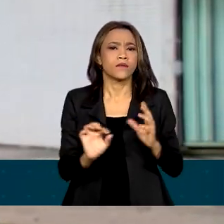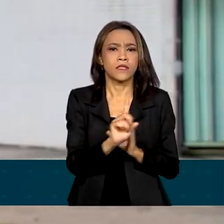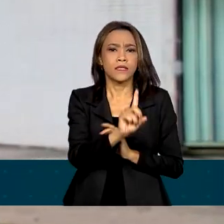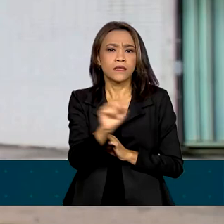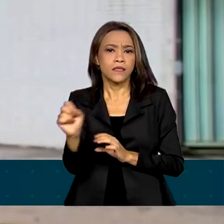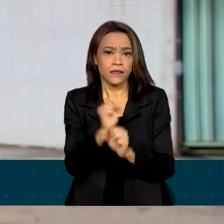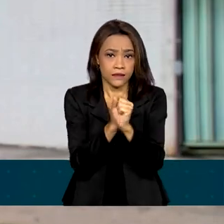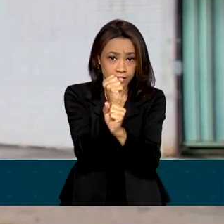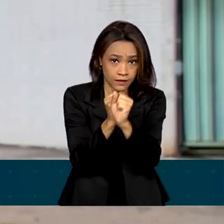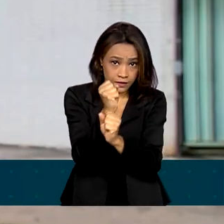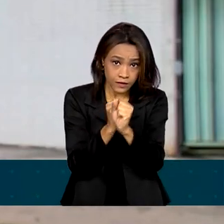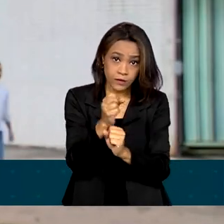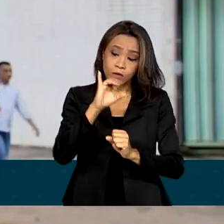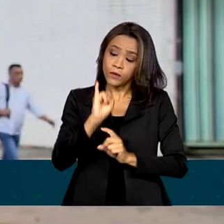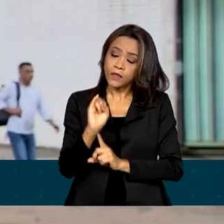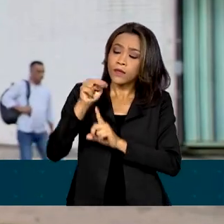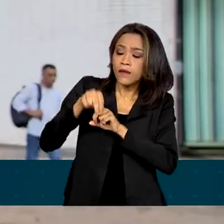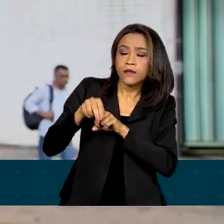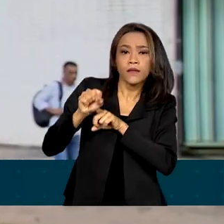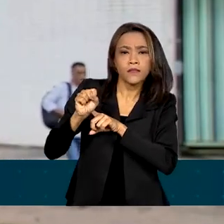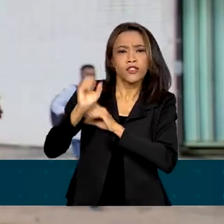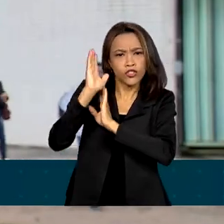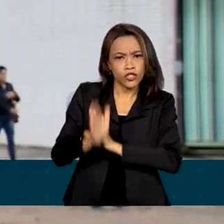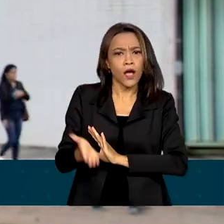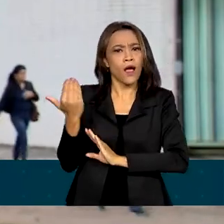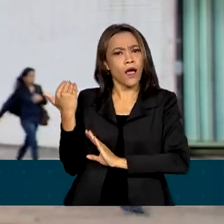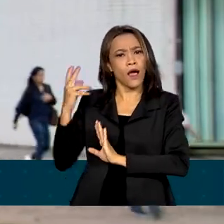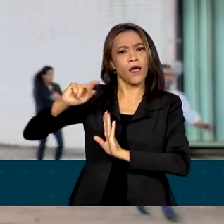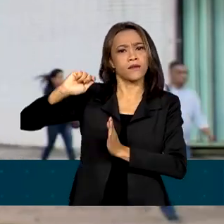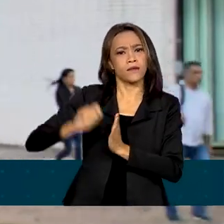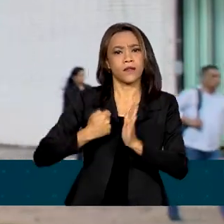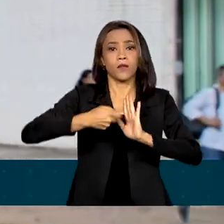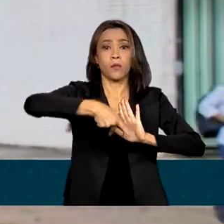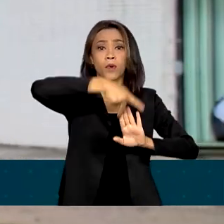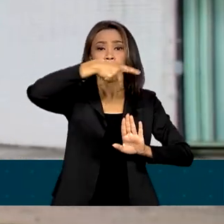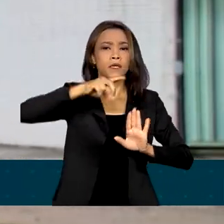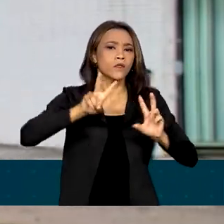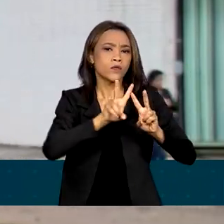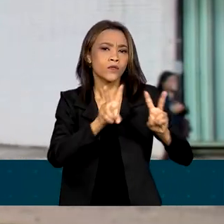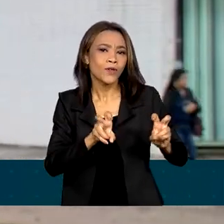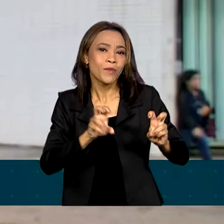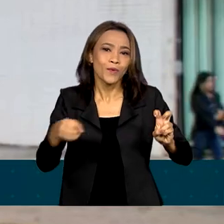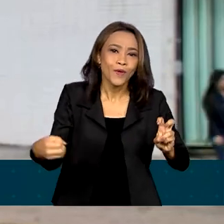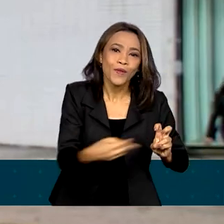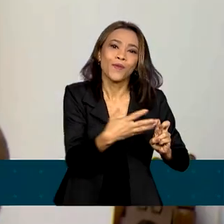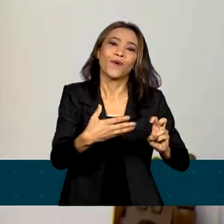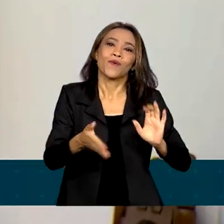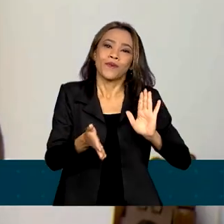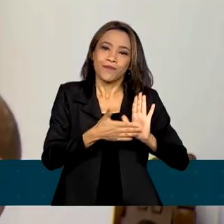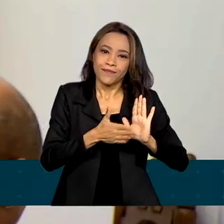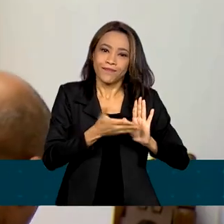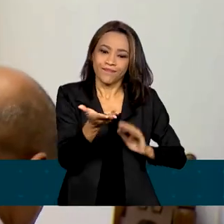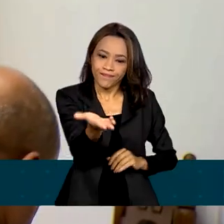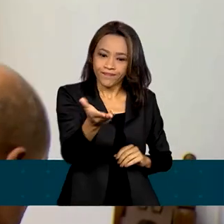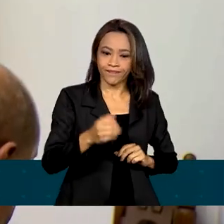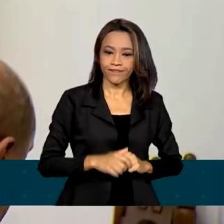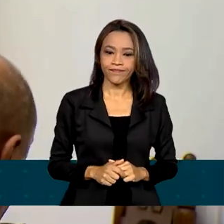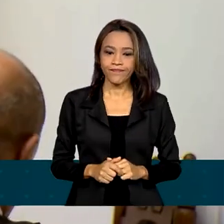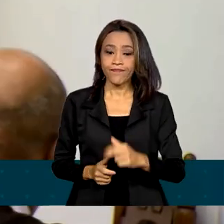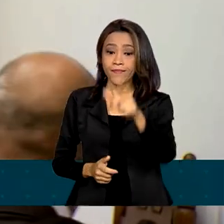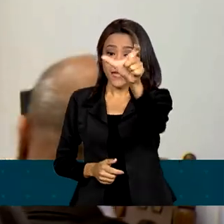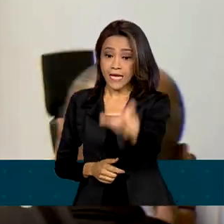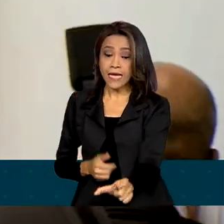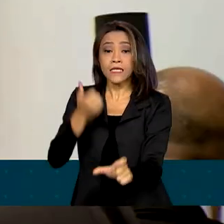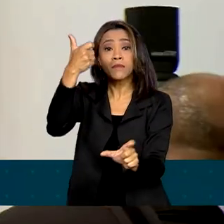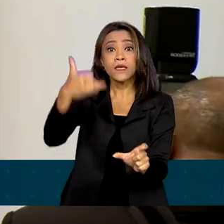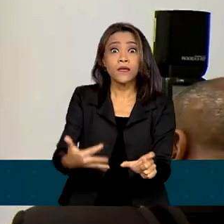anos da Previdência Social, foi assinada a portaria que regulamenta o novo método. Muitos não têm condições